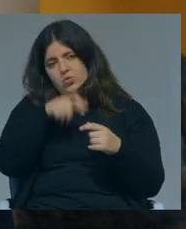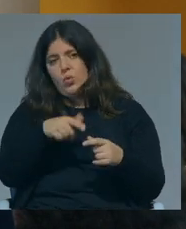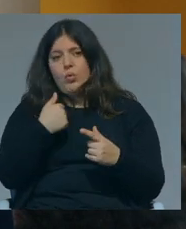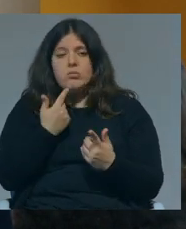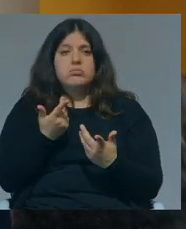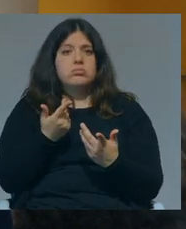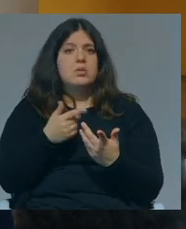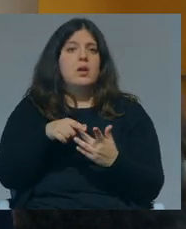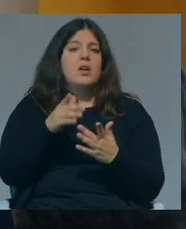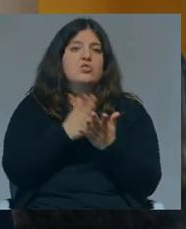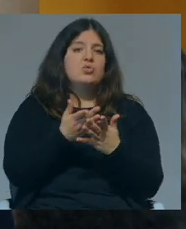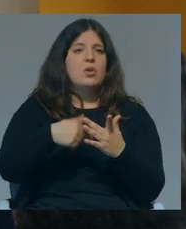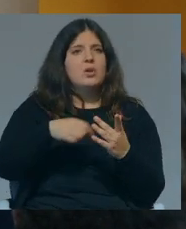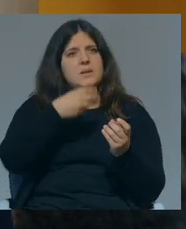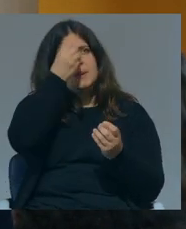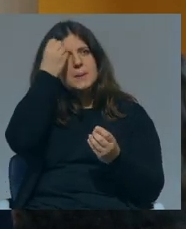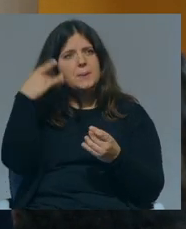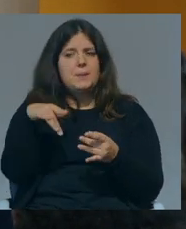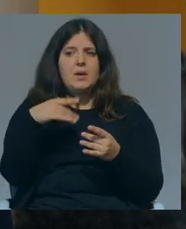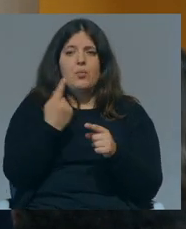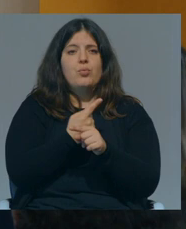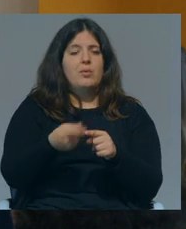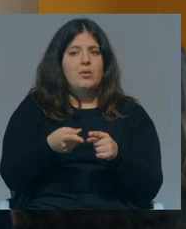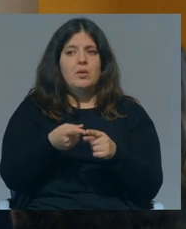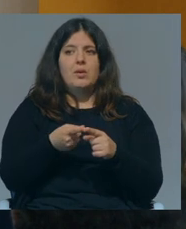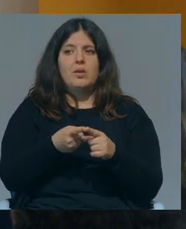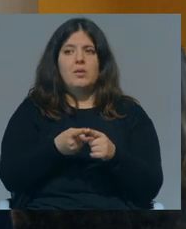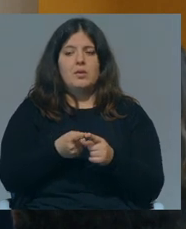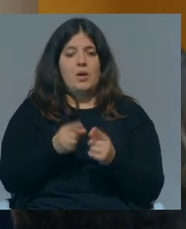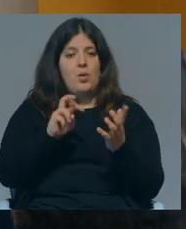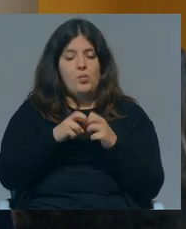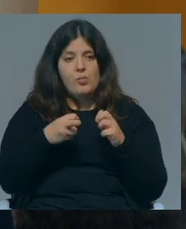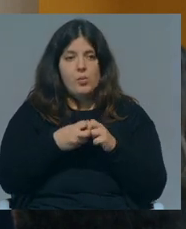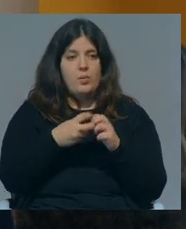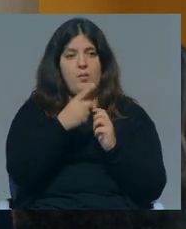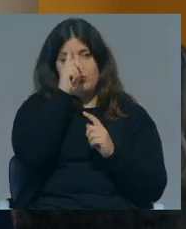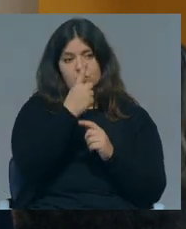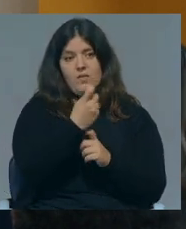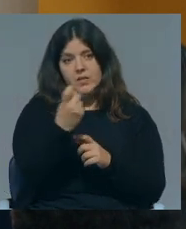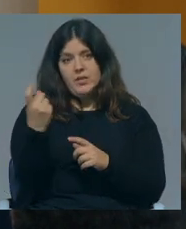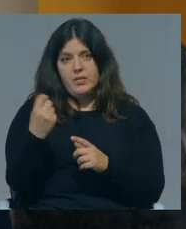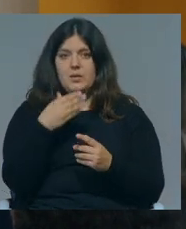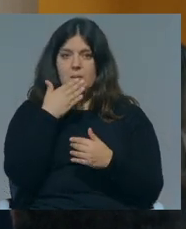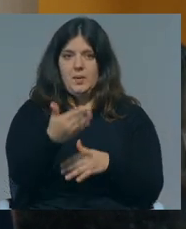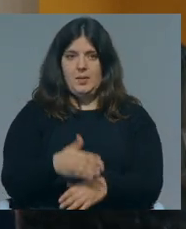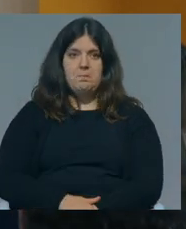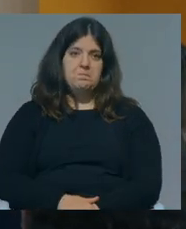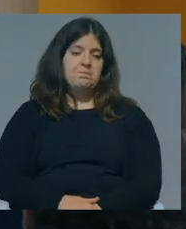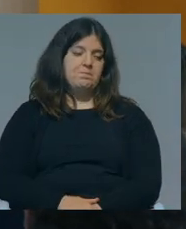tende a esquecê-lo nesse momento que está, lá está, a tapulhar com problemas a nível de falso do professor. Obrigado.